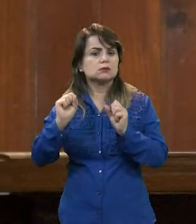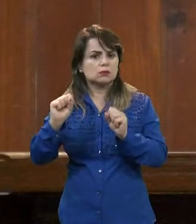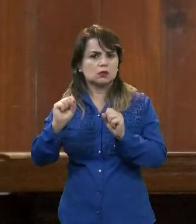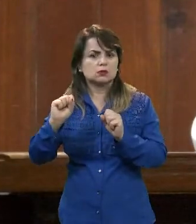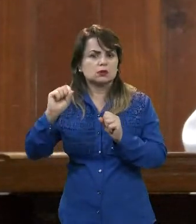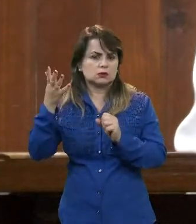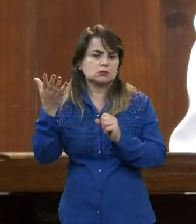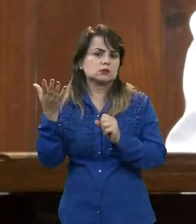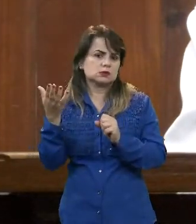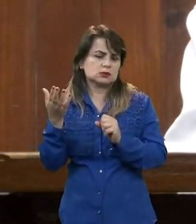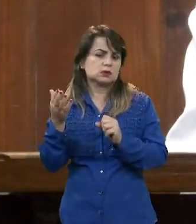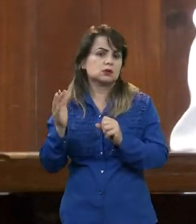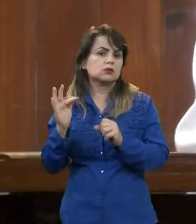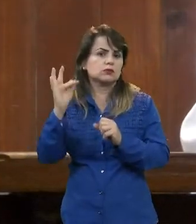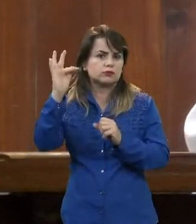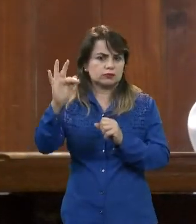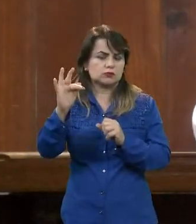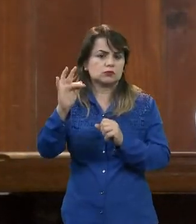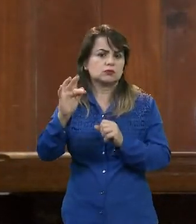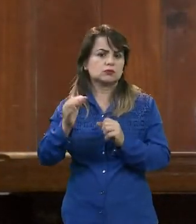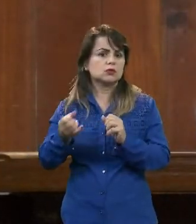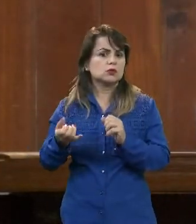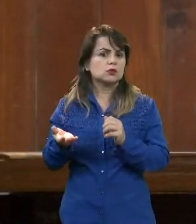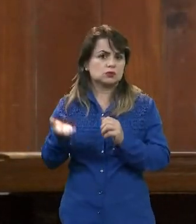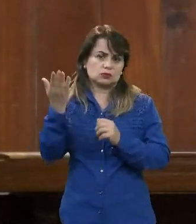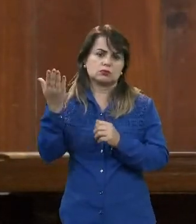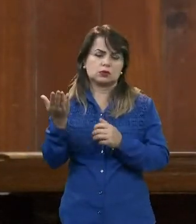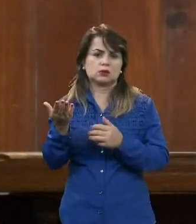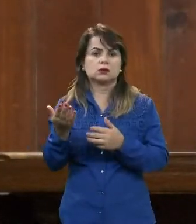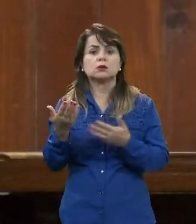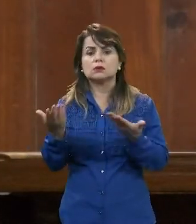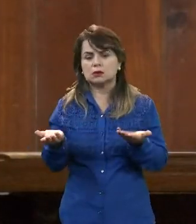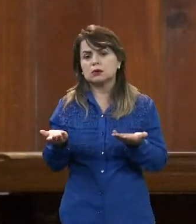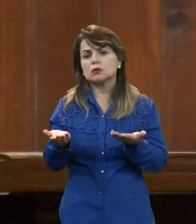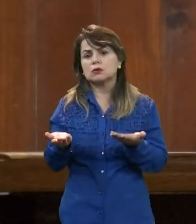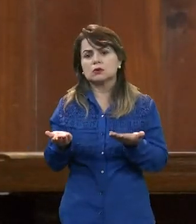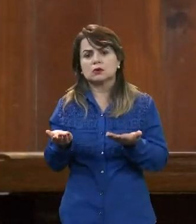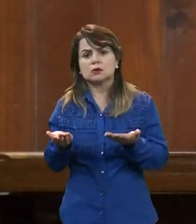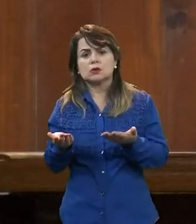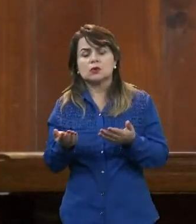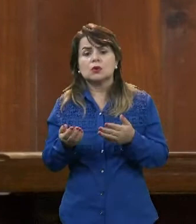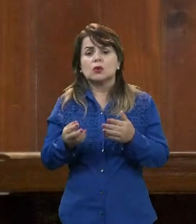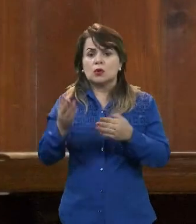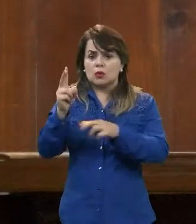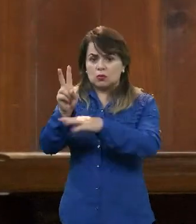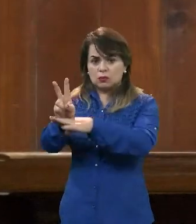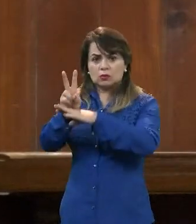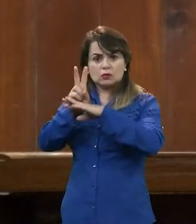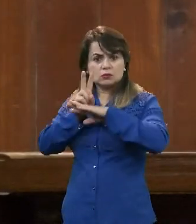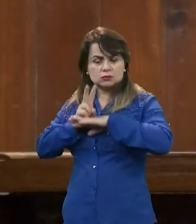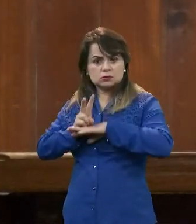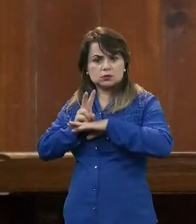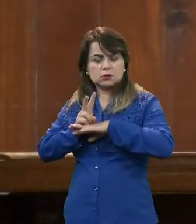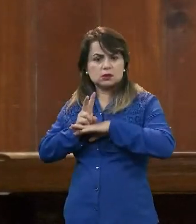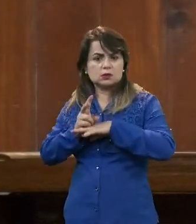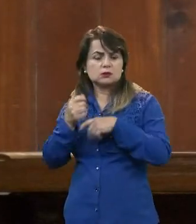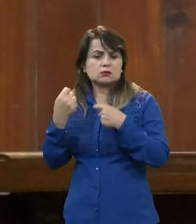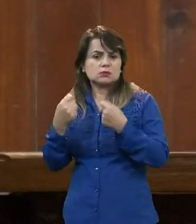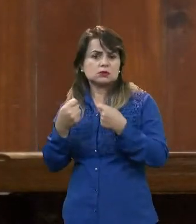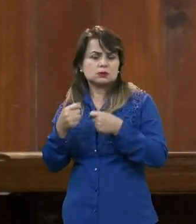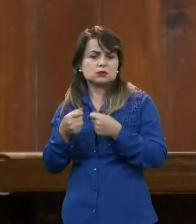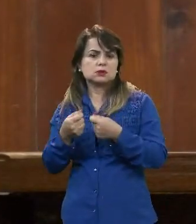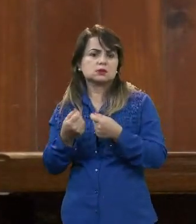pelas demais instituições financeiras também, no sentido de que uma prerrogativa do consignado é a margem, é que haja